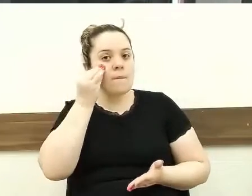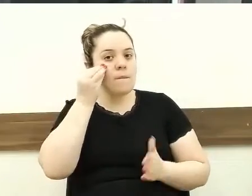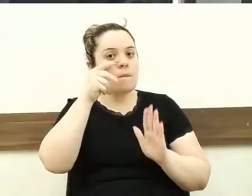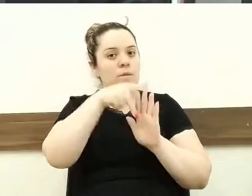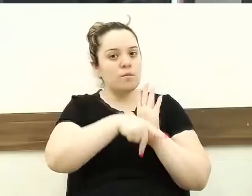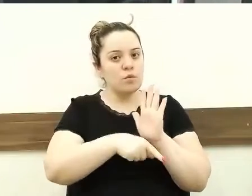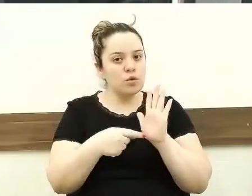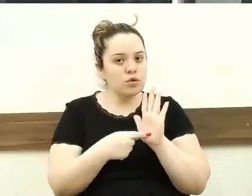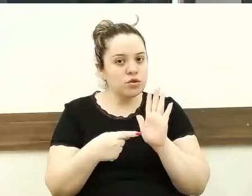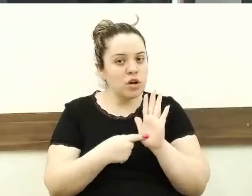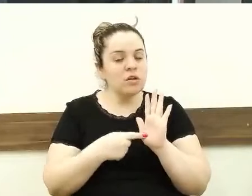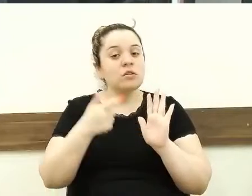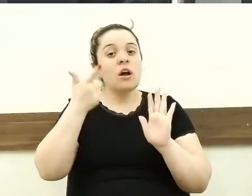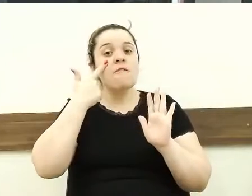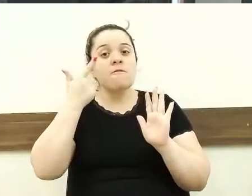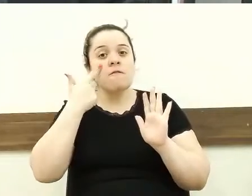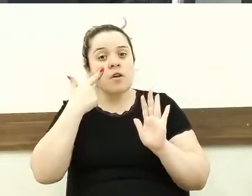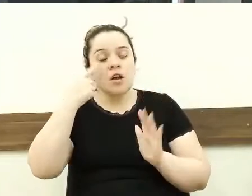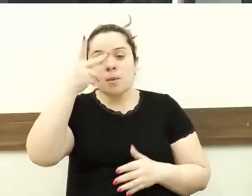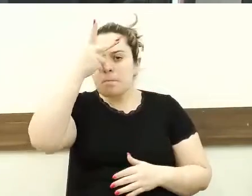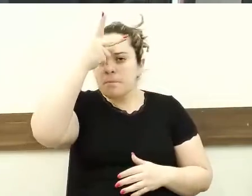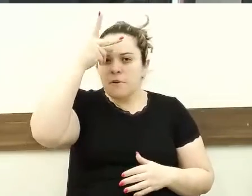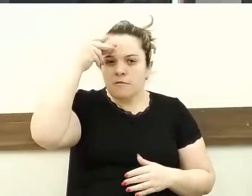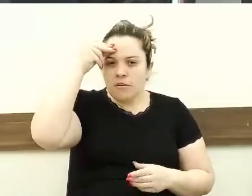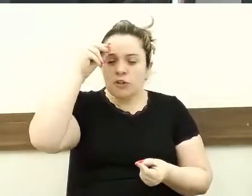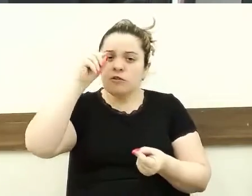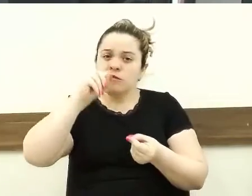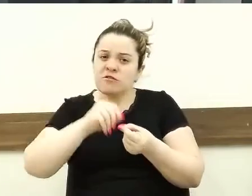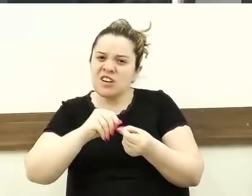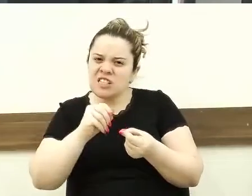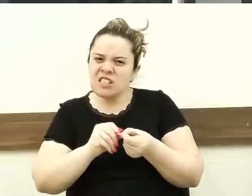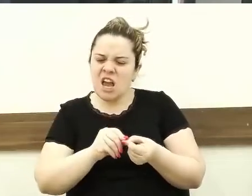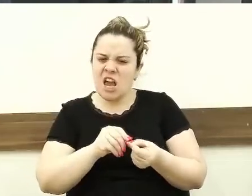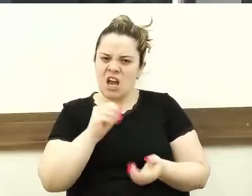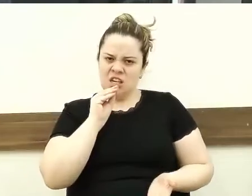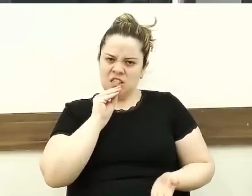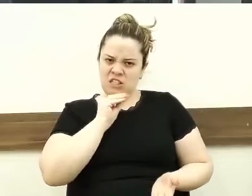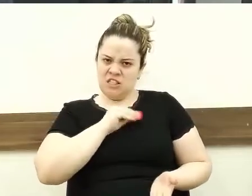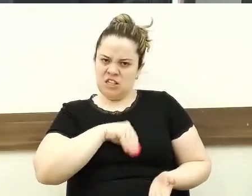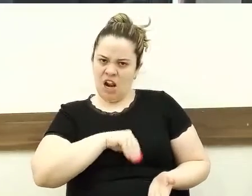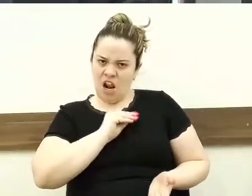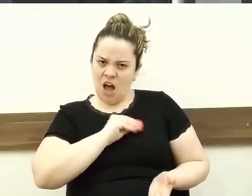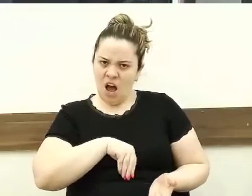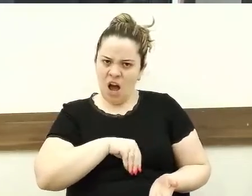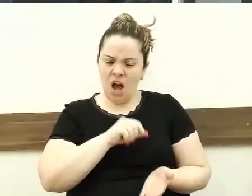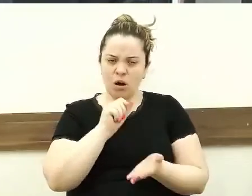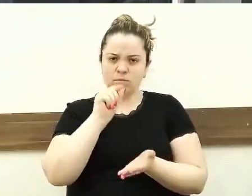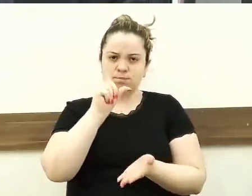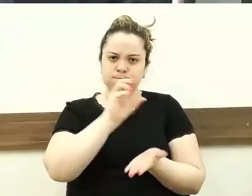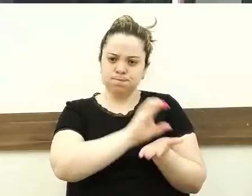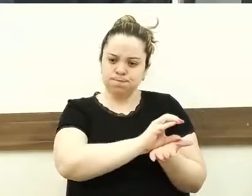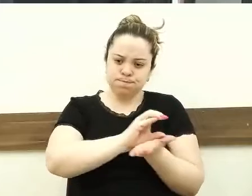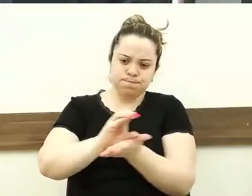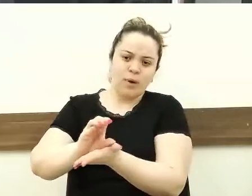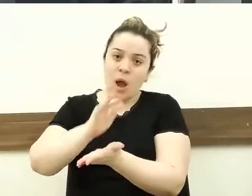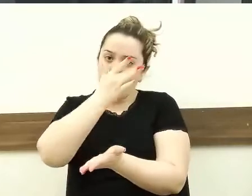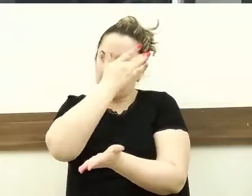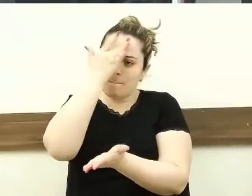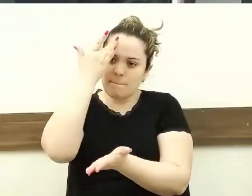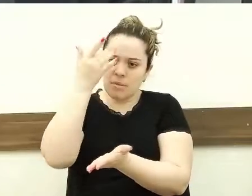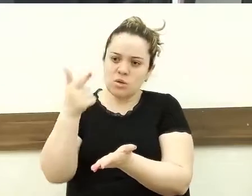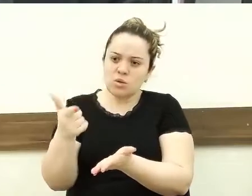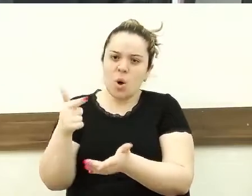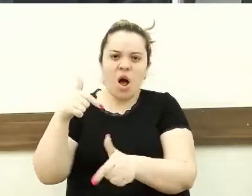fazer exatamente a remuneração para quem realmente merece. Se aquele servidor que não